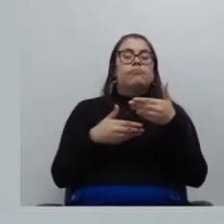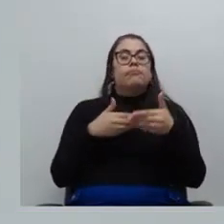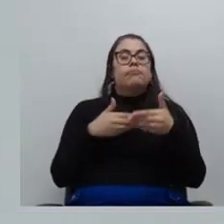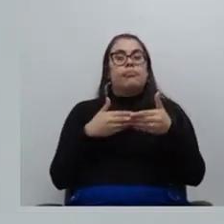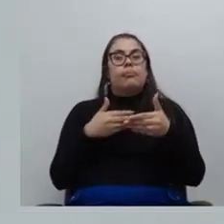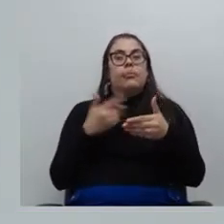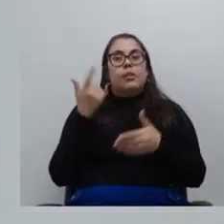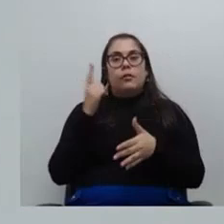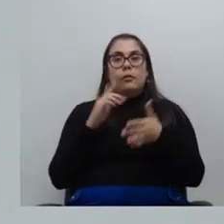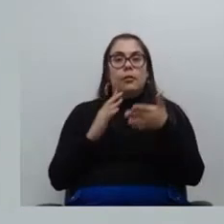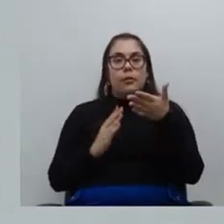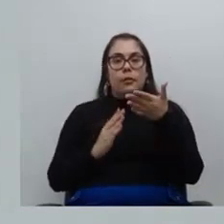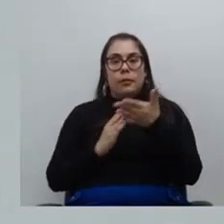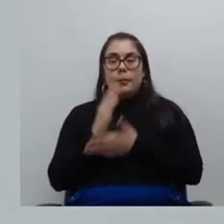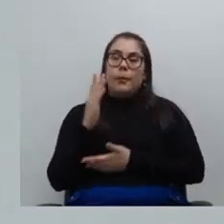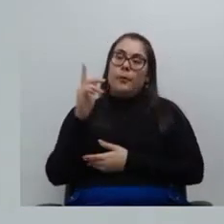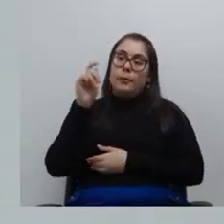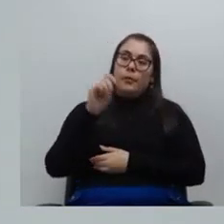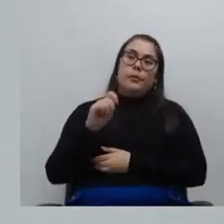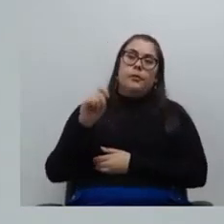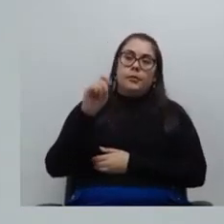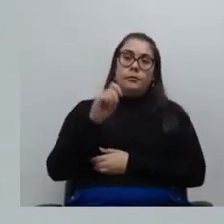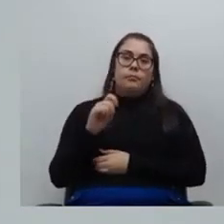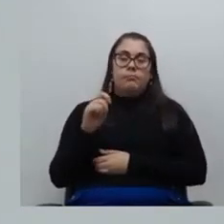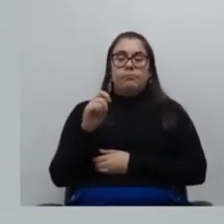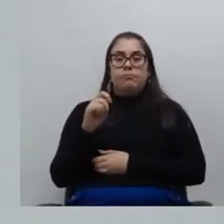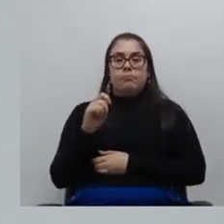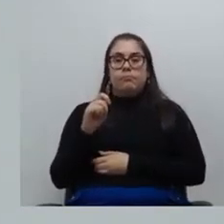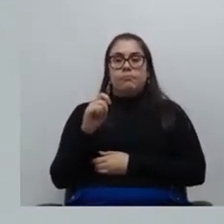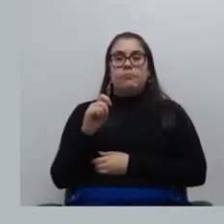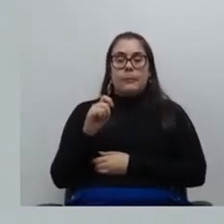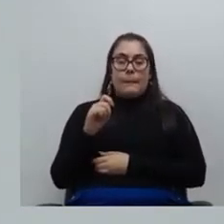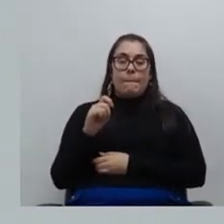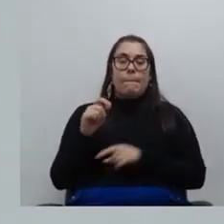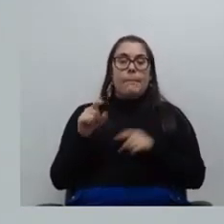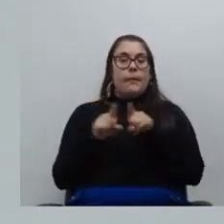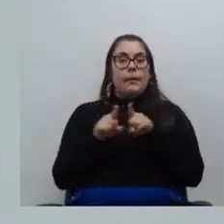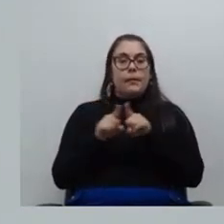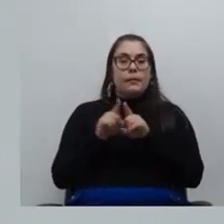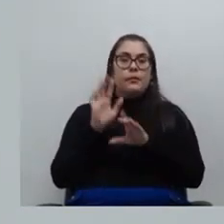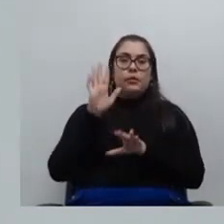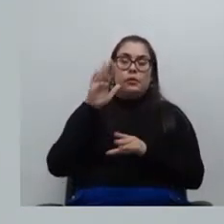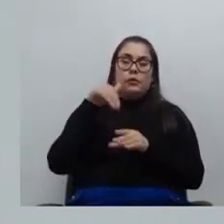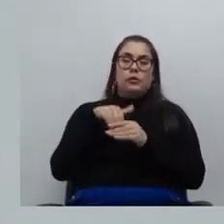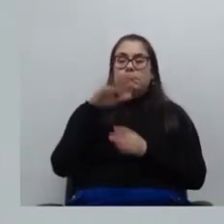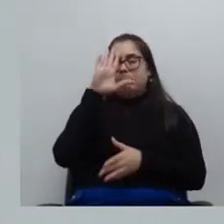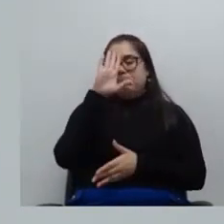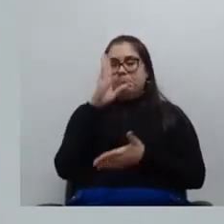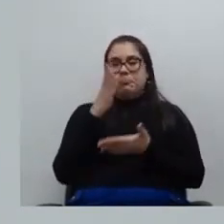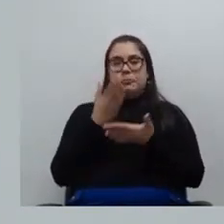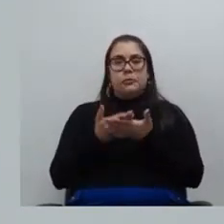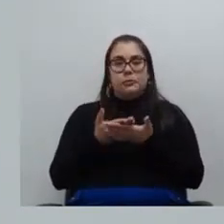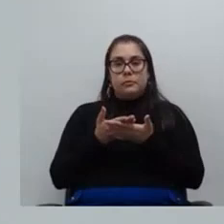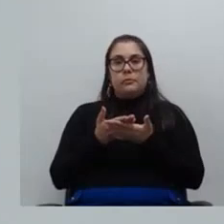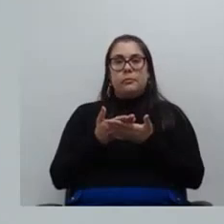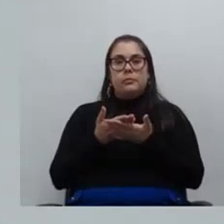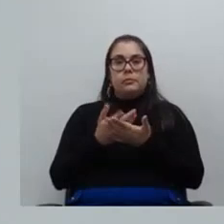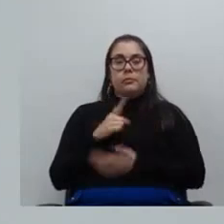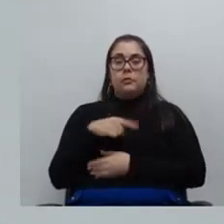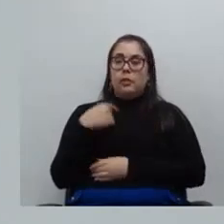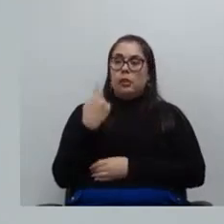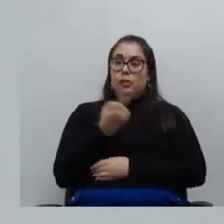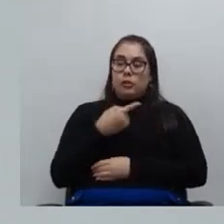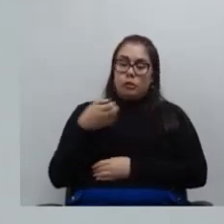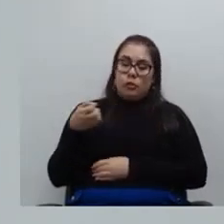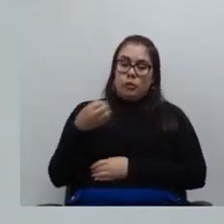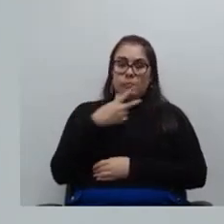aprovado pelos associados e associadas e claro trata-se de um voto de confiança na nossa nova